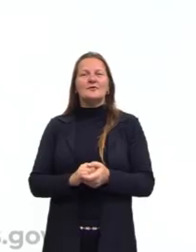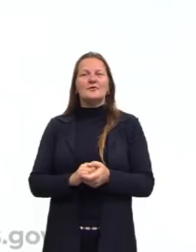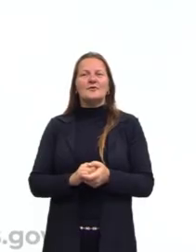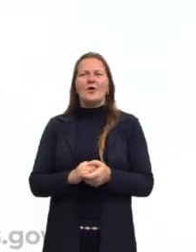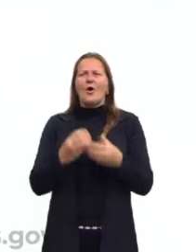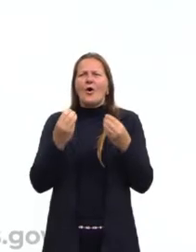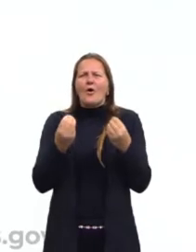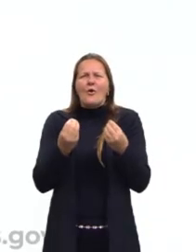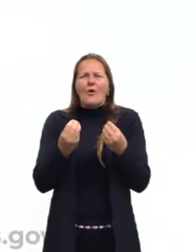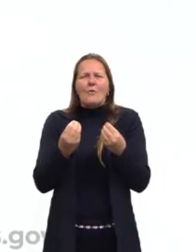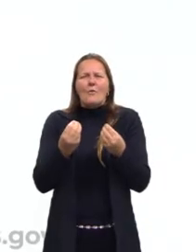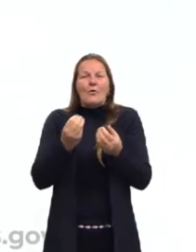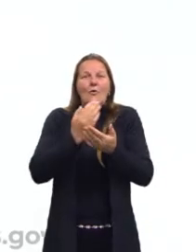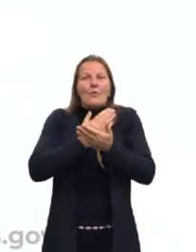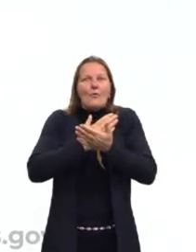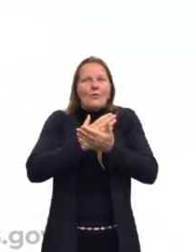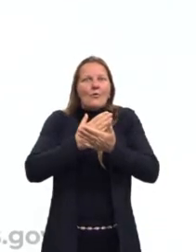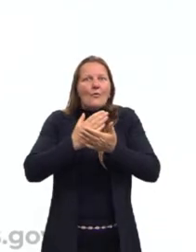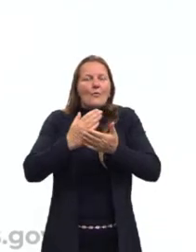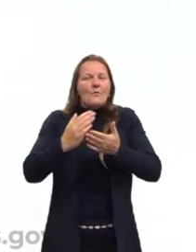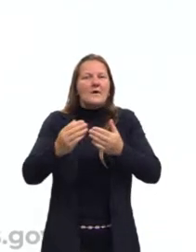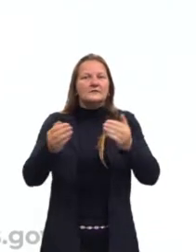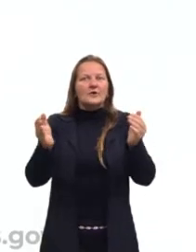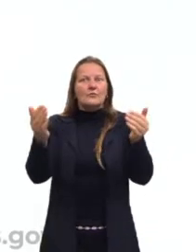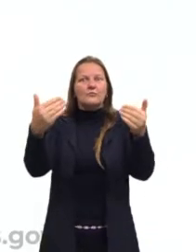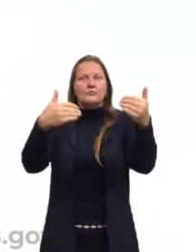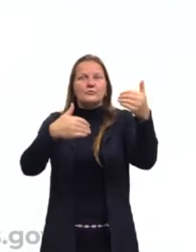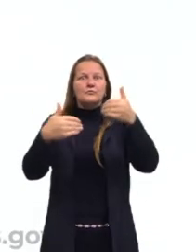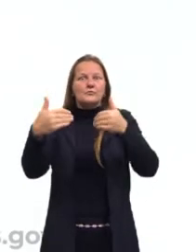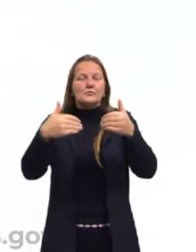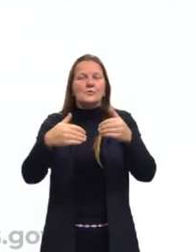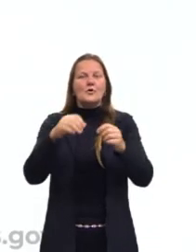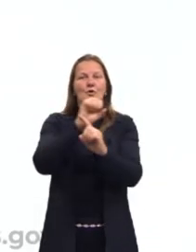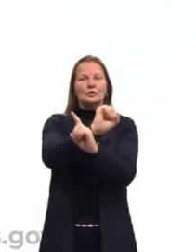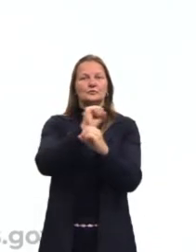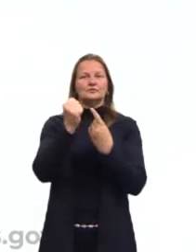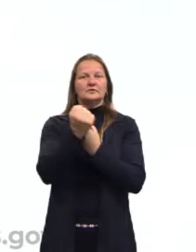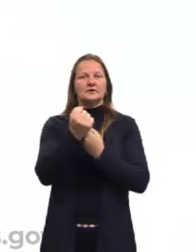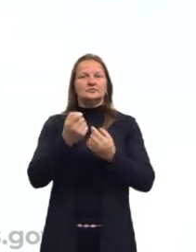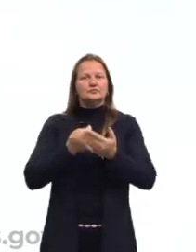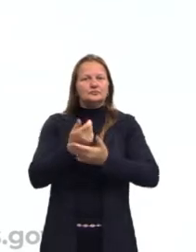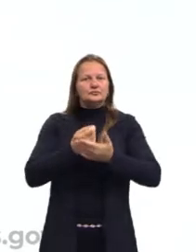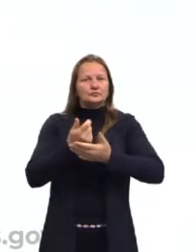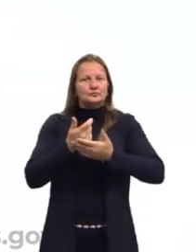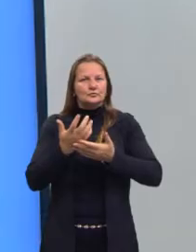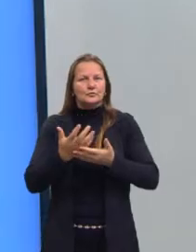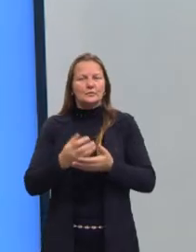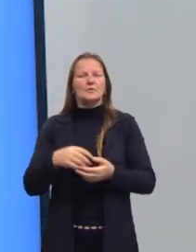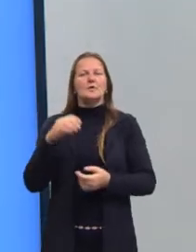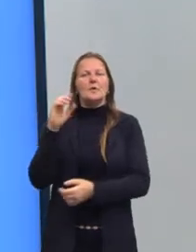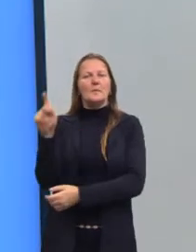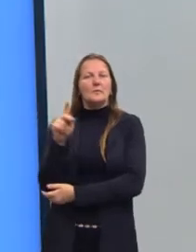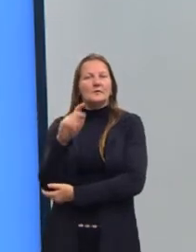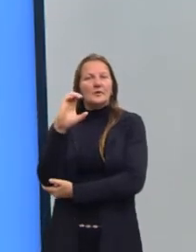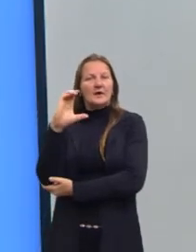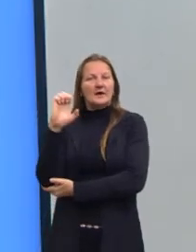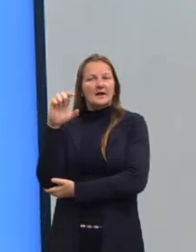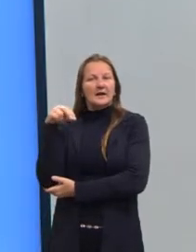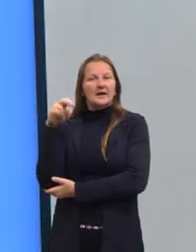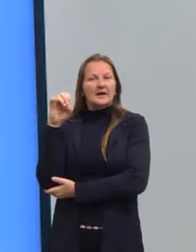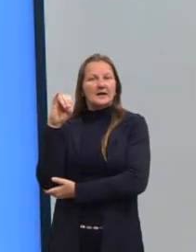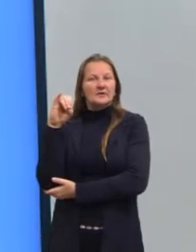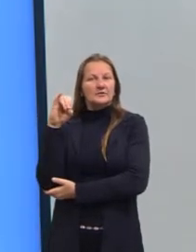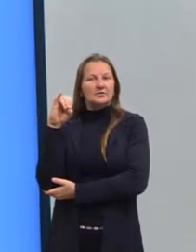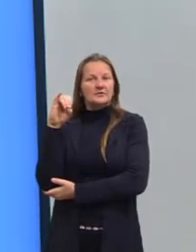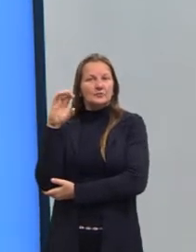sociedade de consumo. Venha comigo, eu sou o professor Clênio Vianney Mazoneto, sou um sujeito